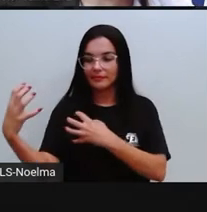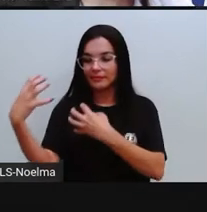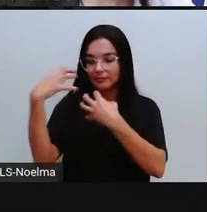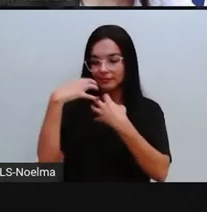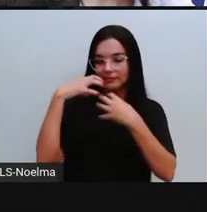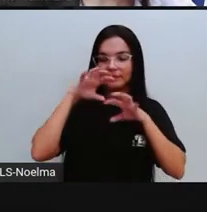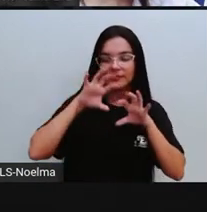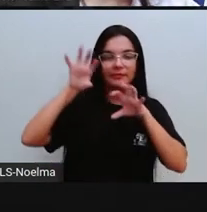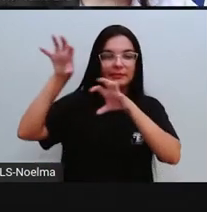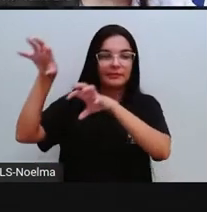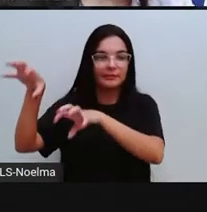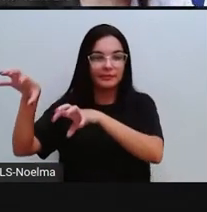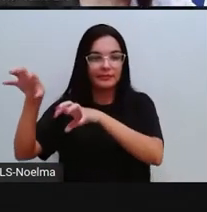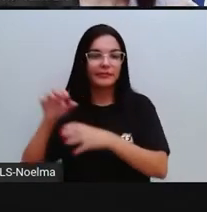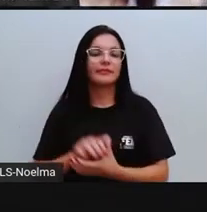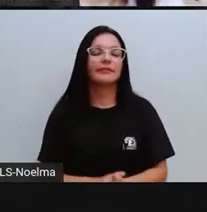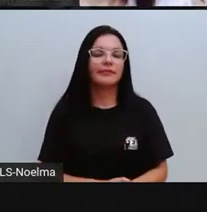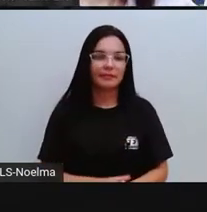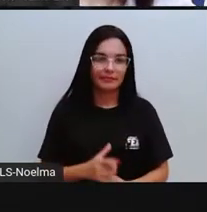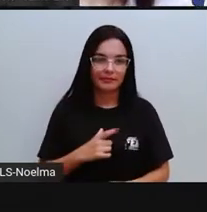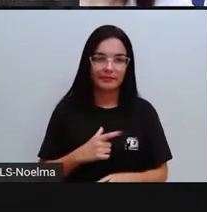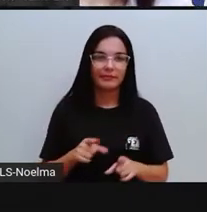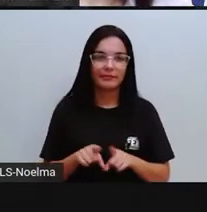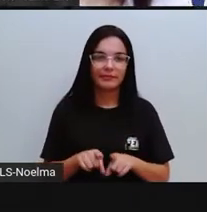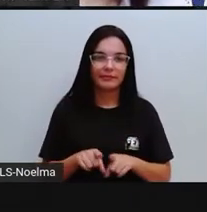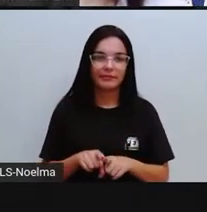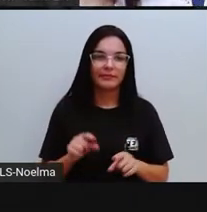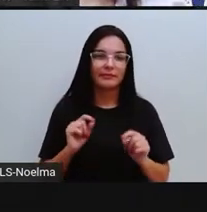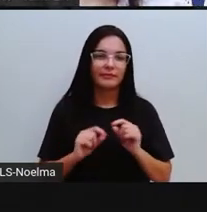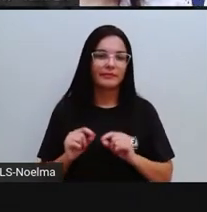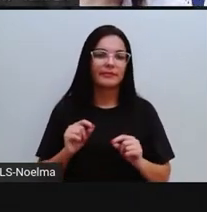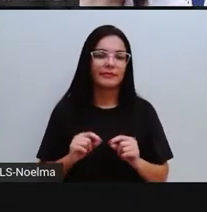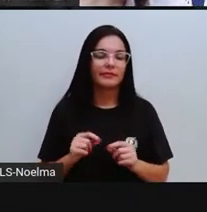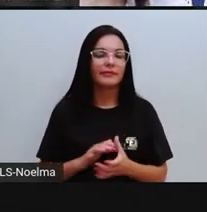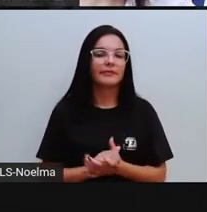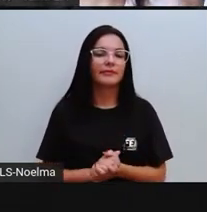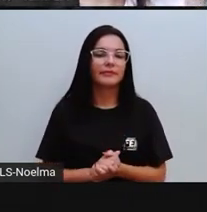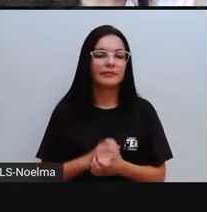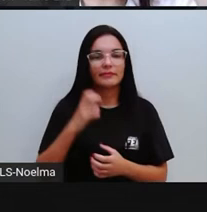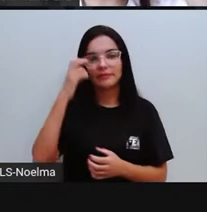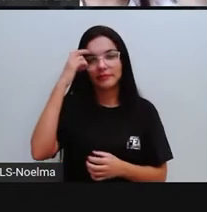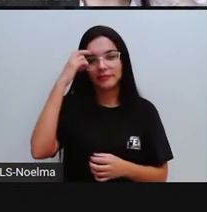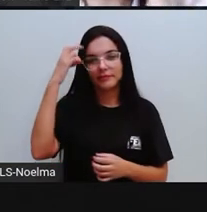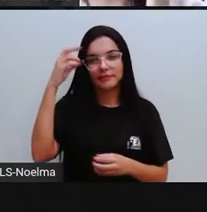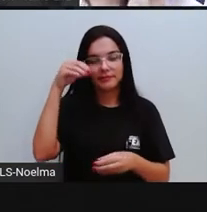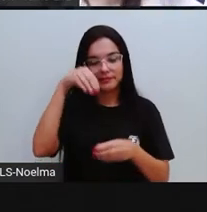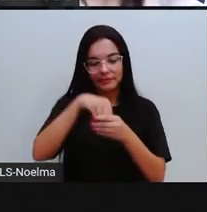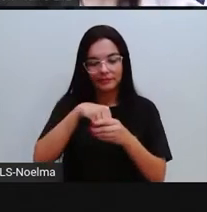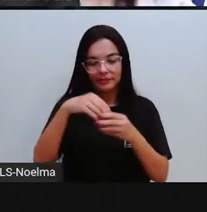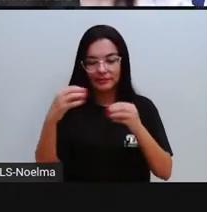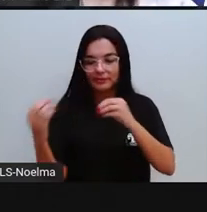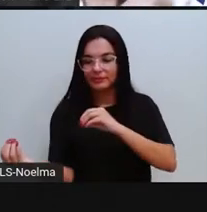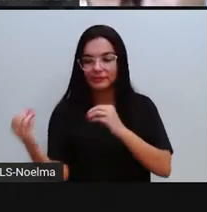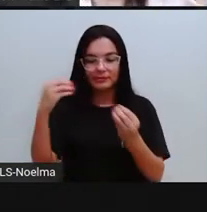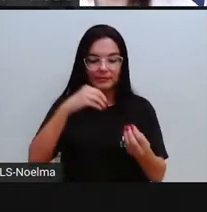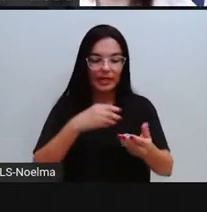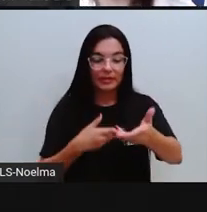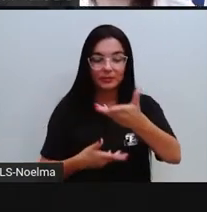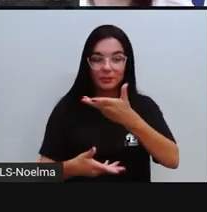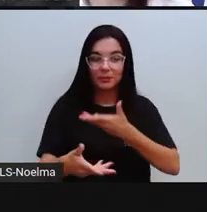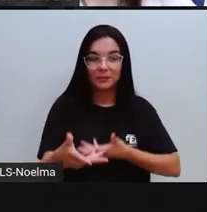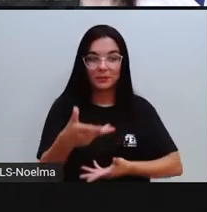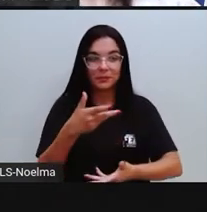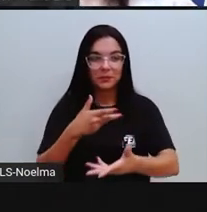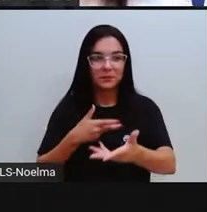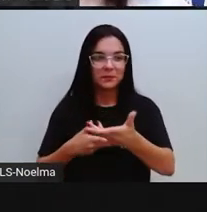Nós também temos traços da cultura indígena na nossa cultura, até porque, como a Pró falou lá no início da